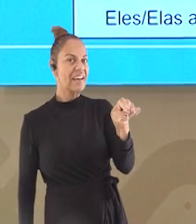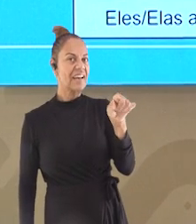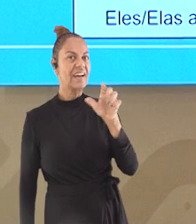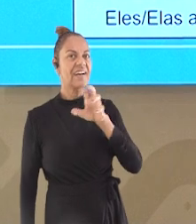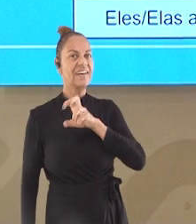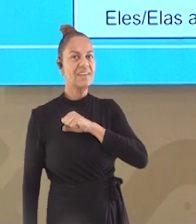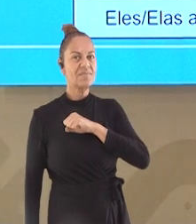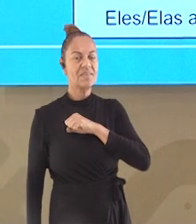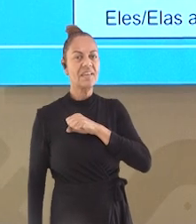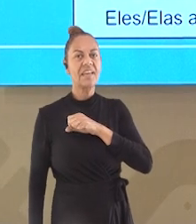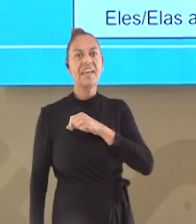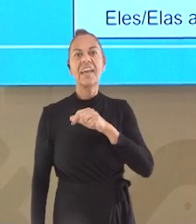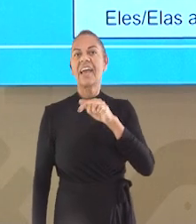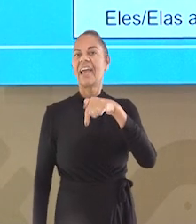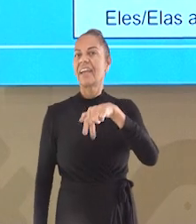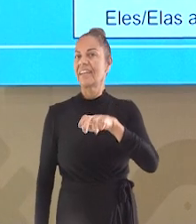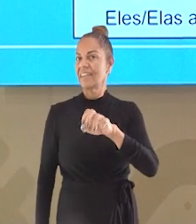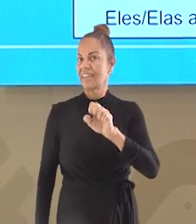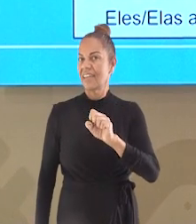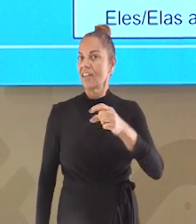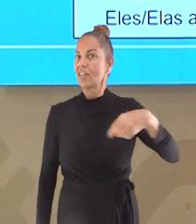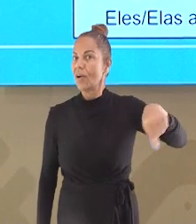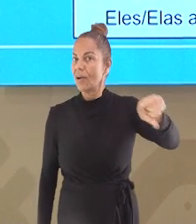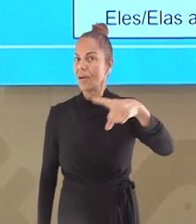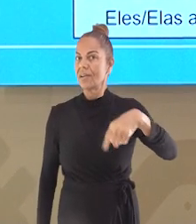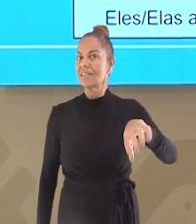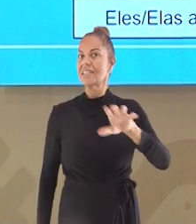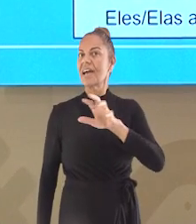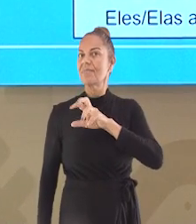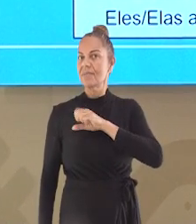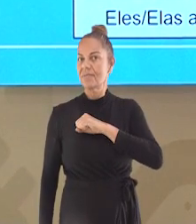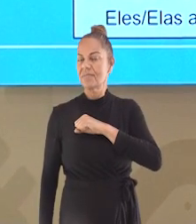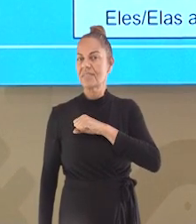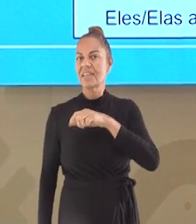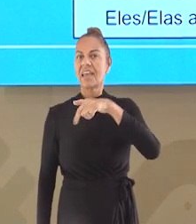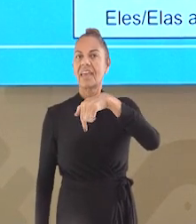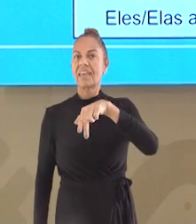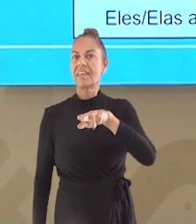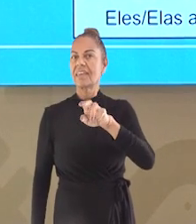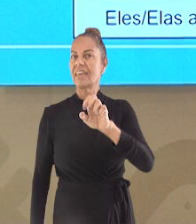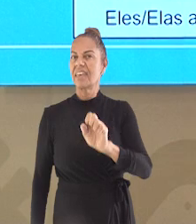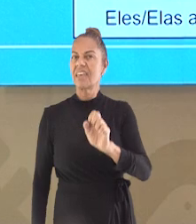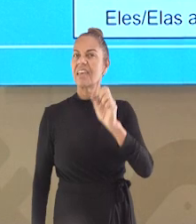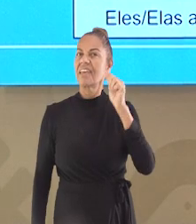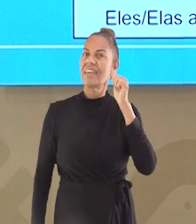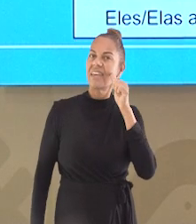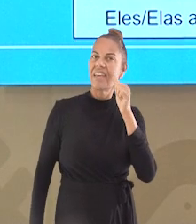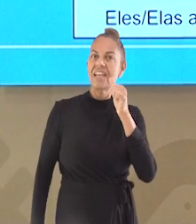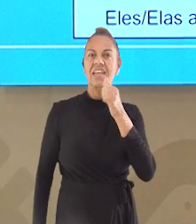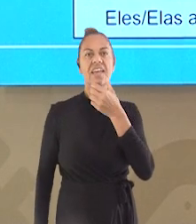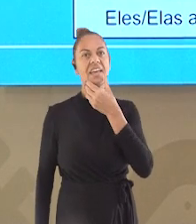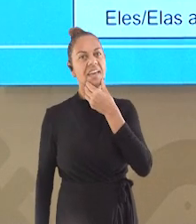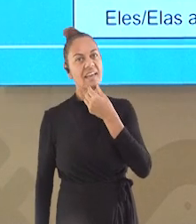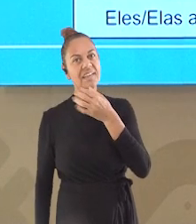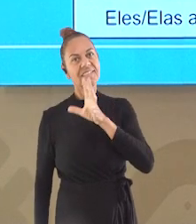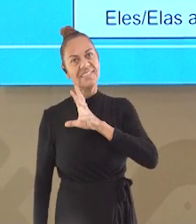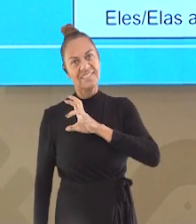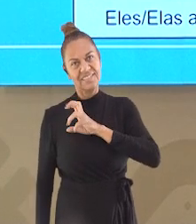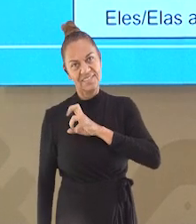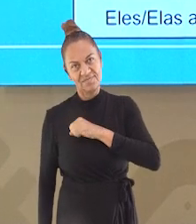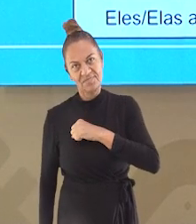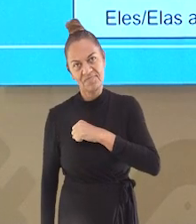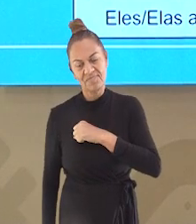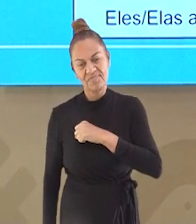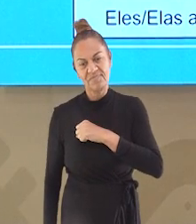Que nós amemos. Que vós ameis. Que eles e